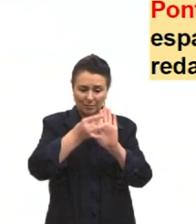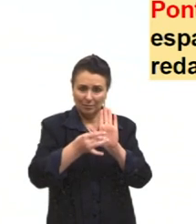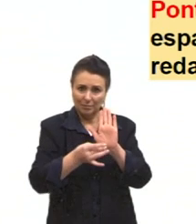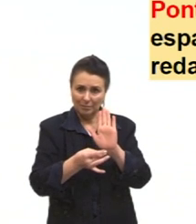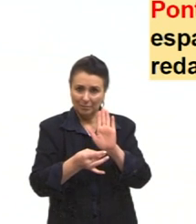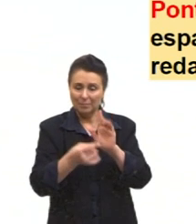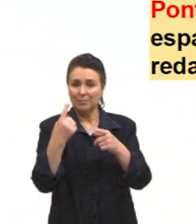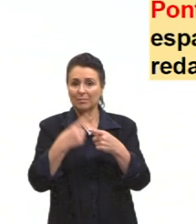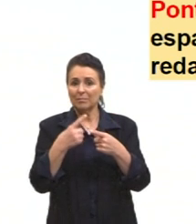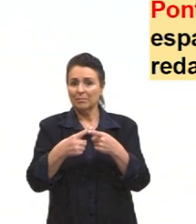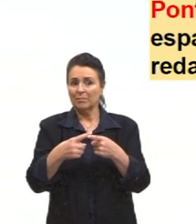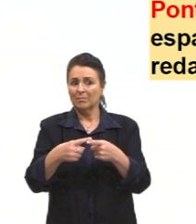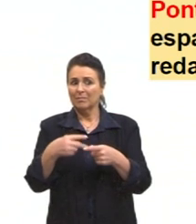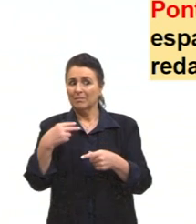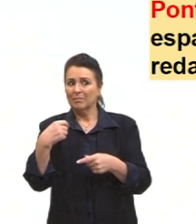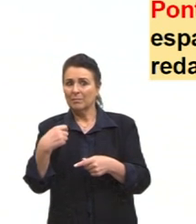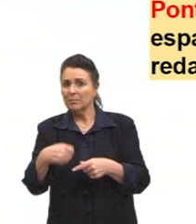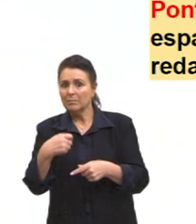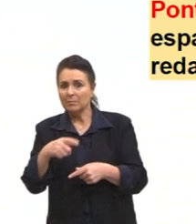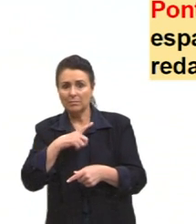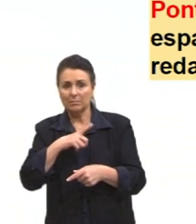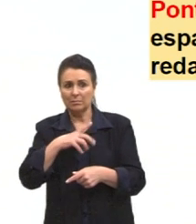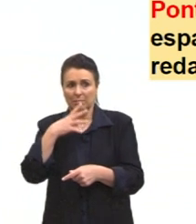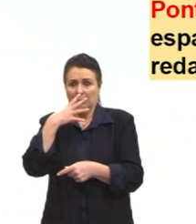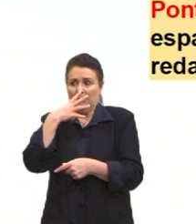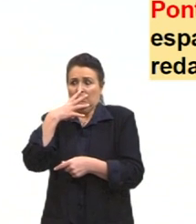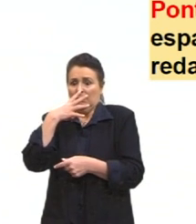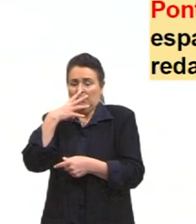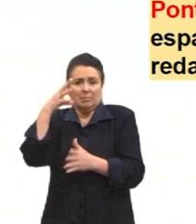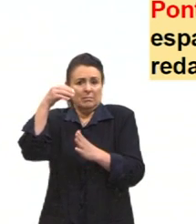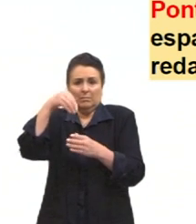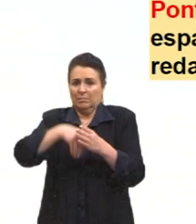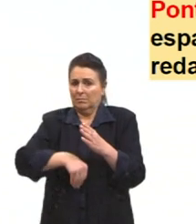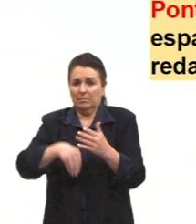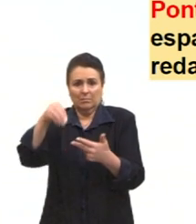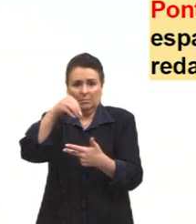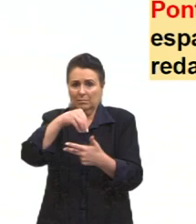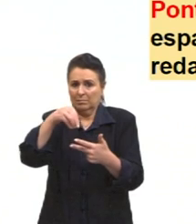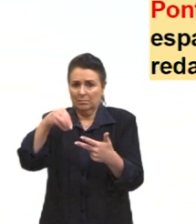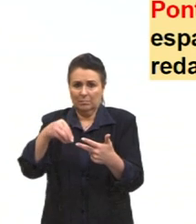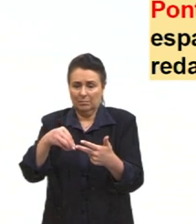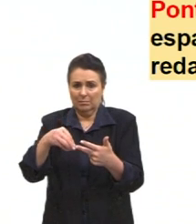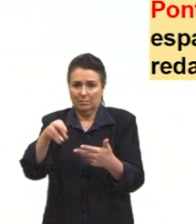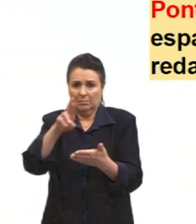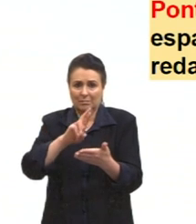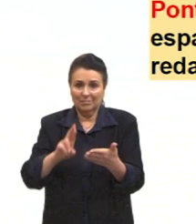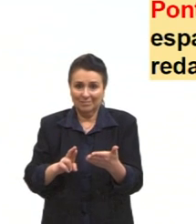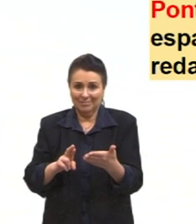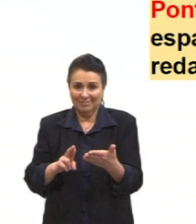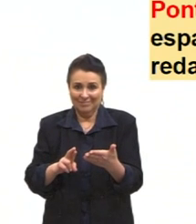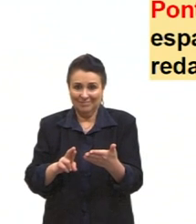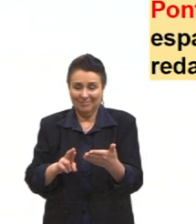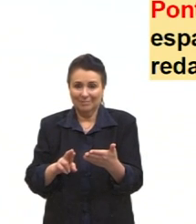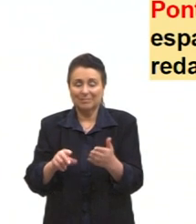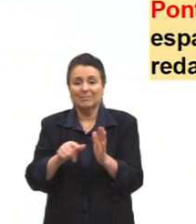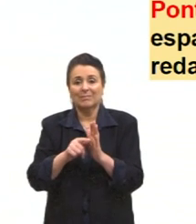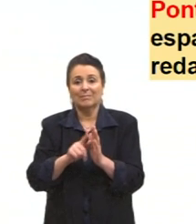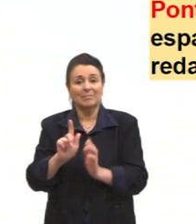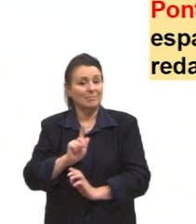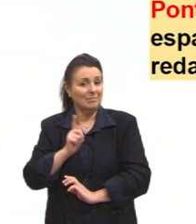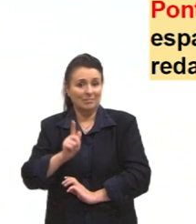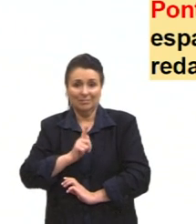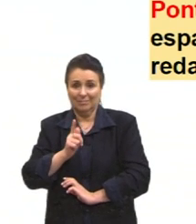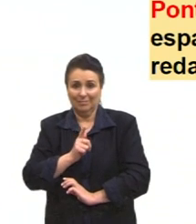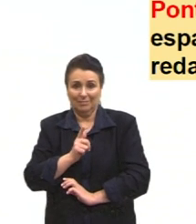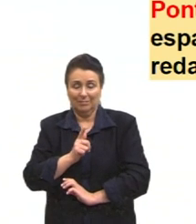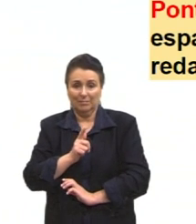esse significado de surpresa, de admiração marcado com o sinal de pontuação da gramática. Então, isso faz com